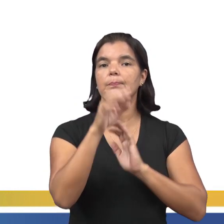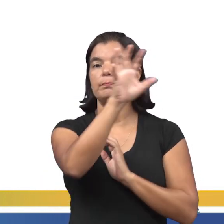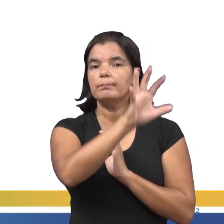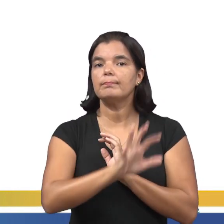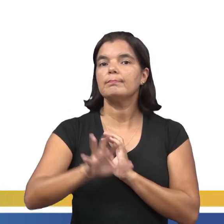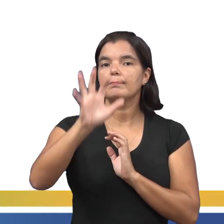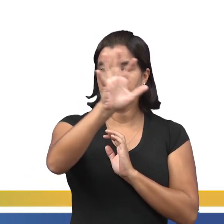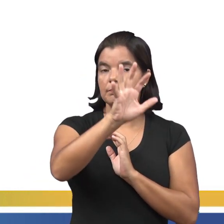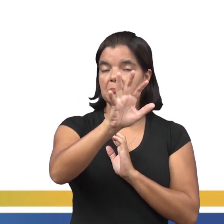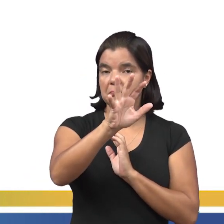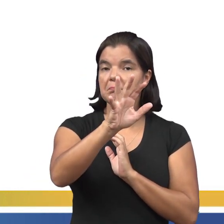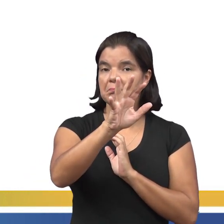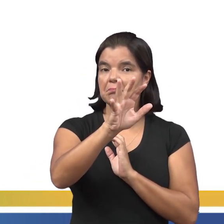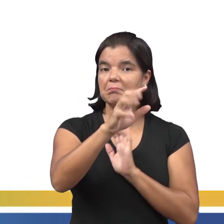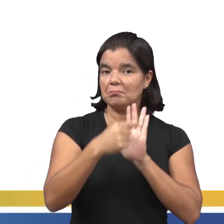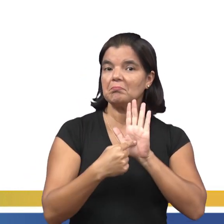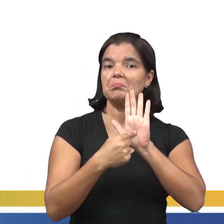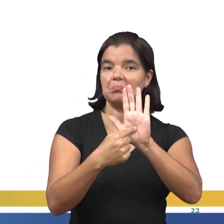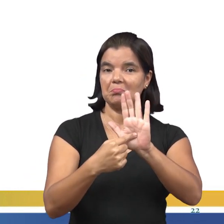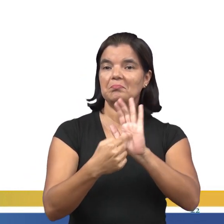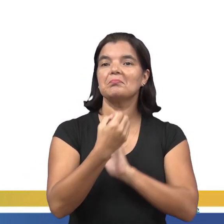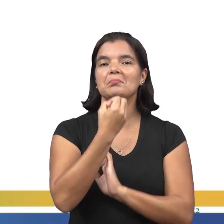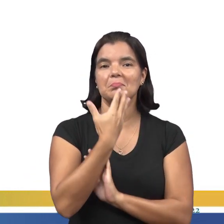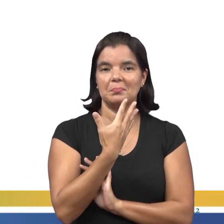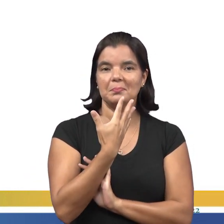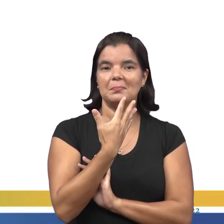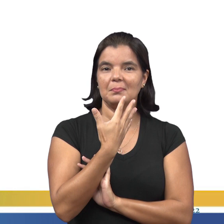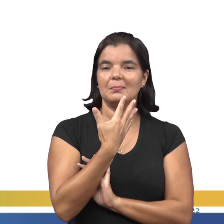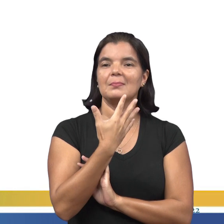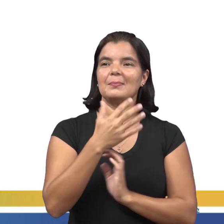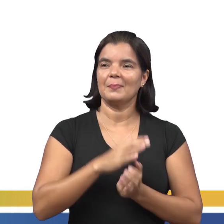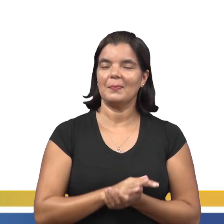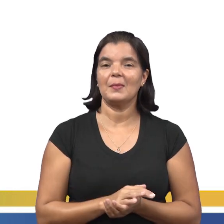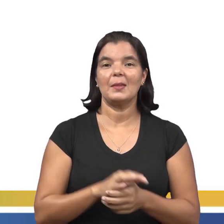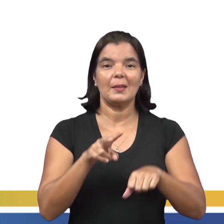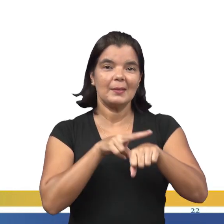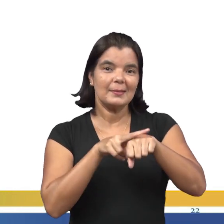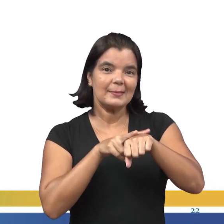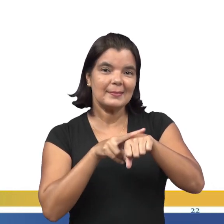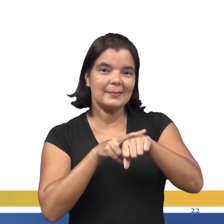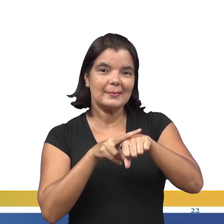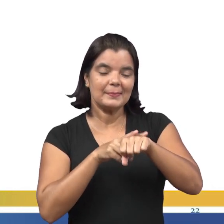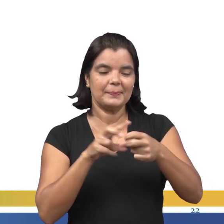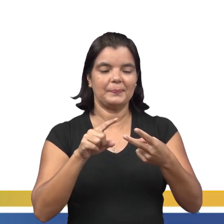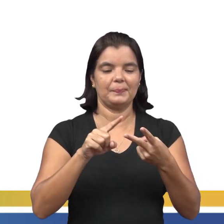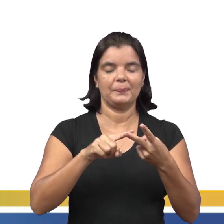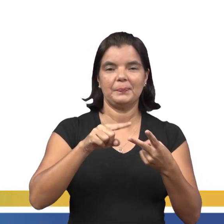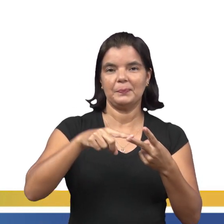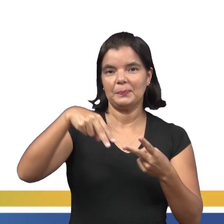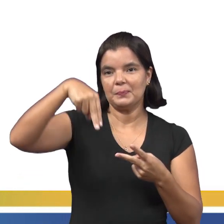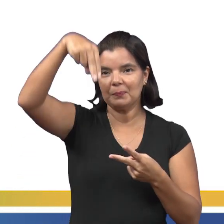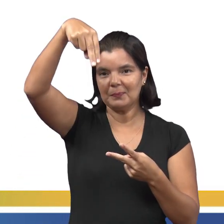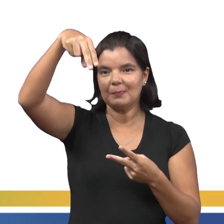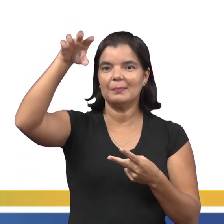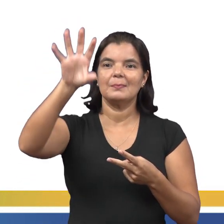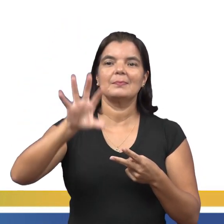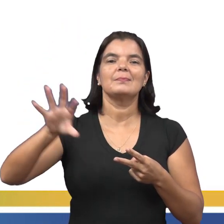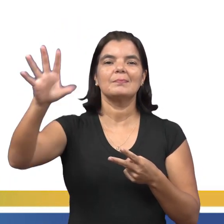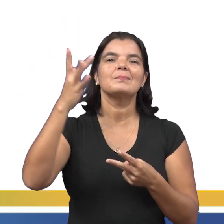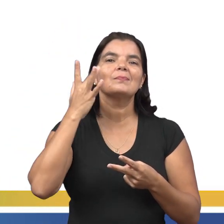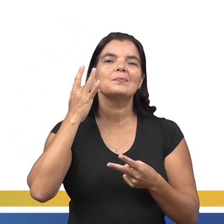ilustra bem isso. Está aí o norte em verde, nordeste em laranja, o